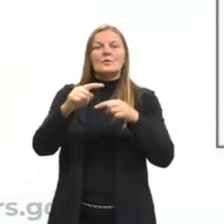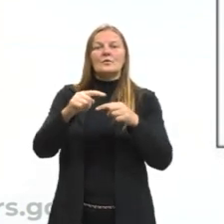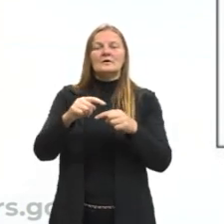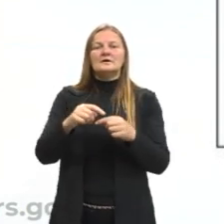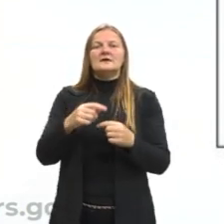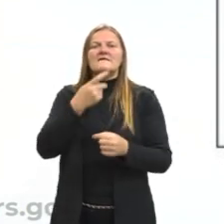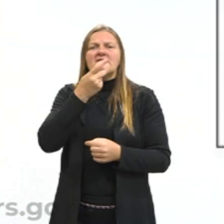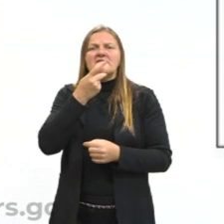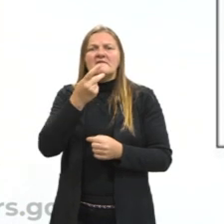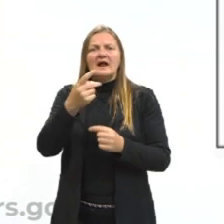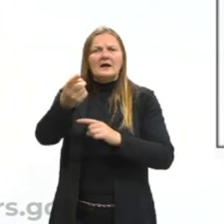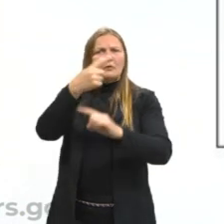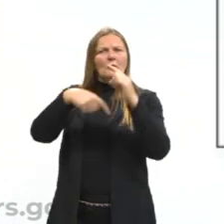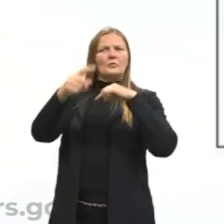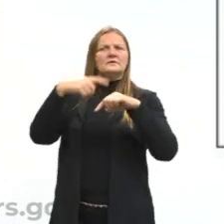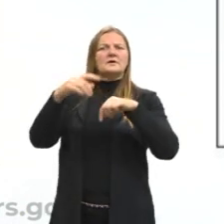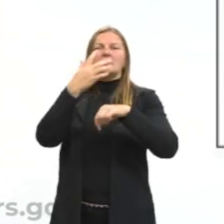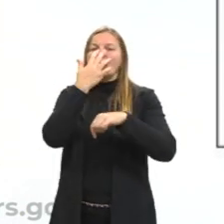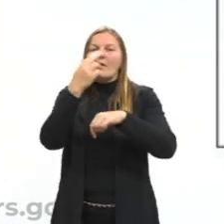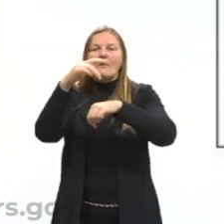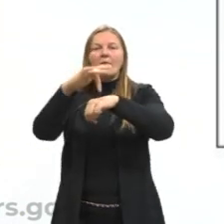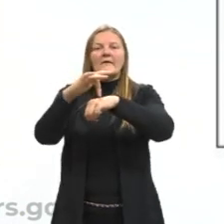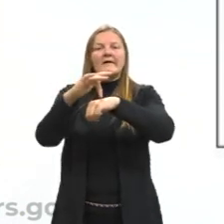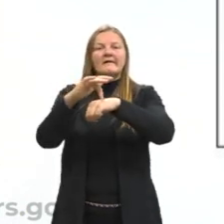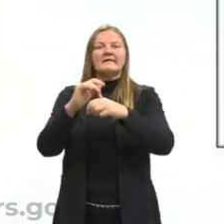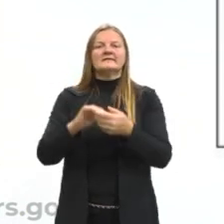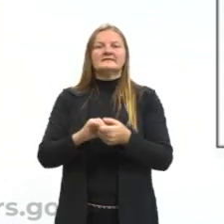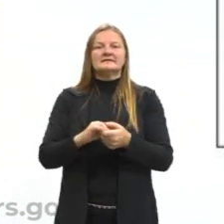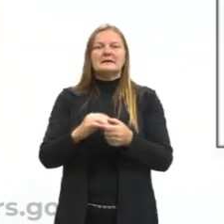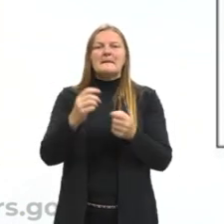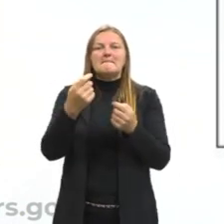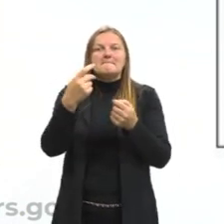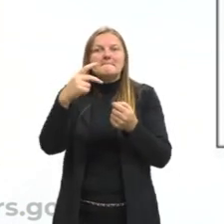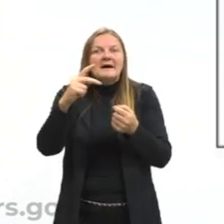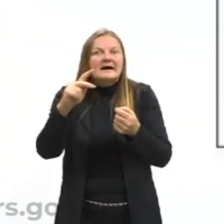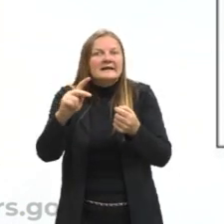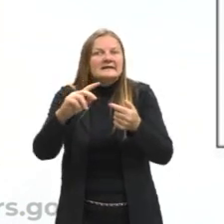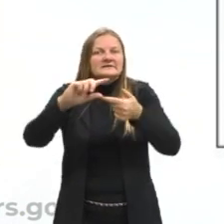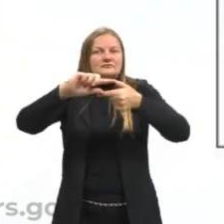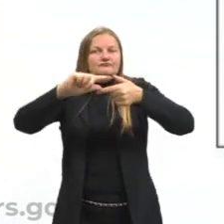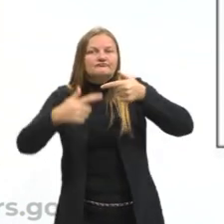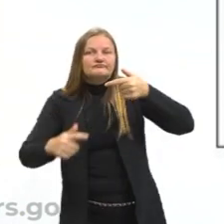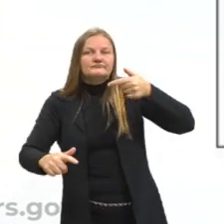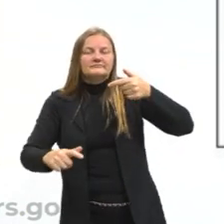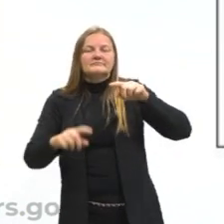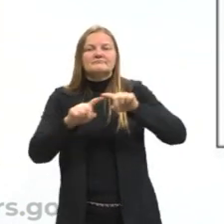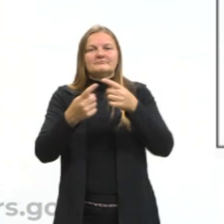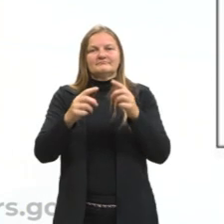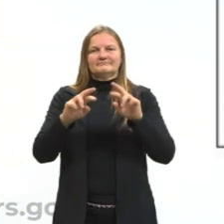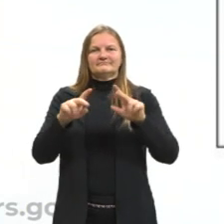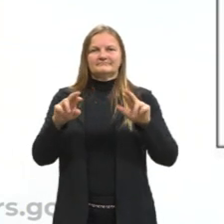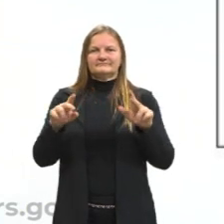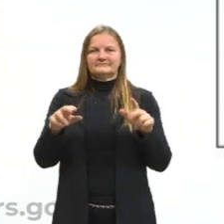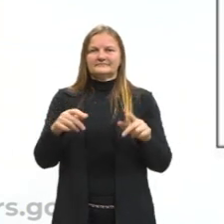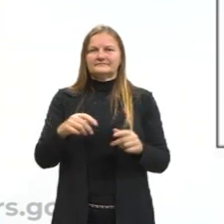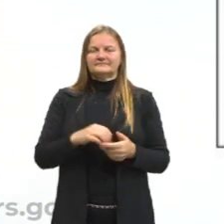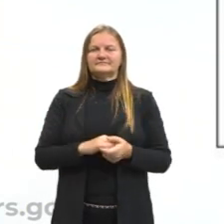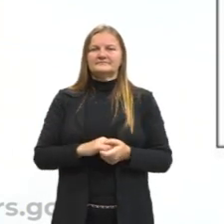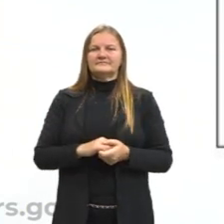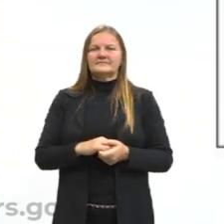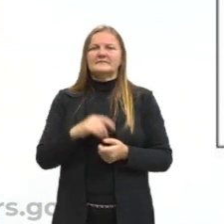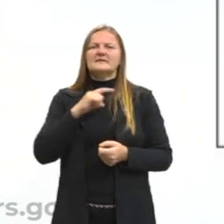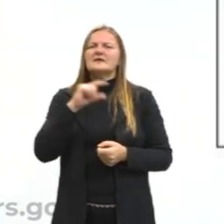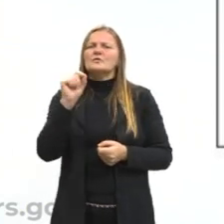afirma. Parece a antítese, parece o paradoxo, mas aqui a diferença deles para a ironia vai ser o seguinte.